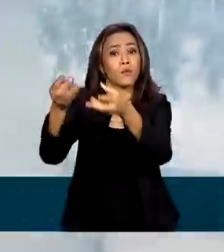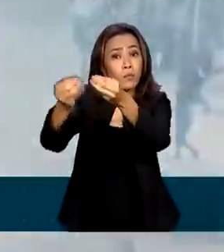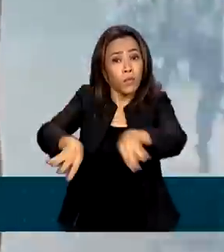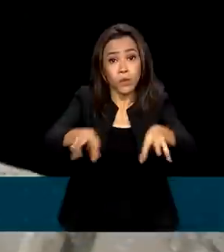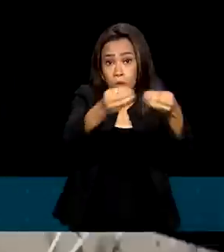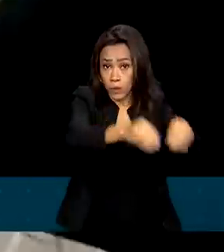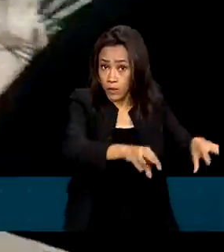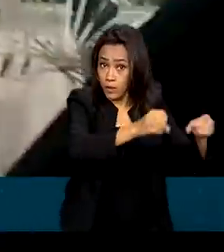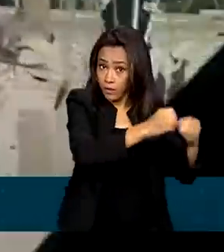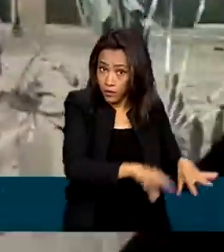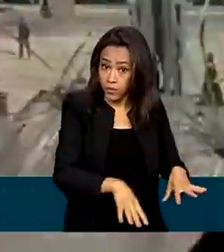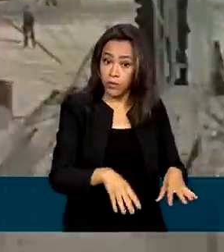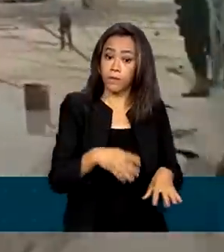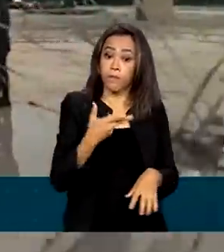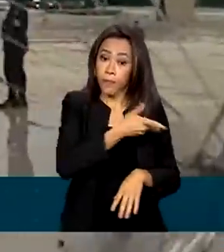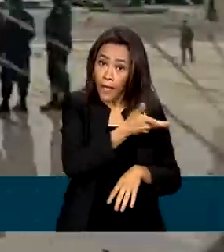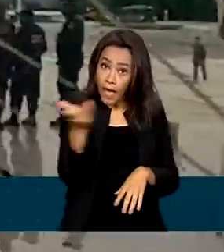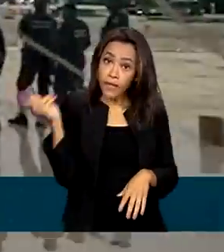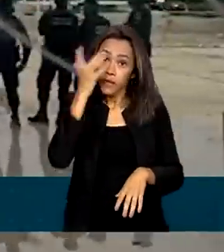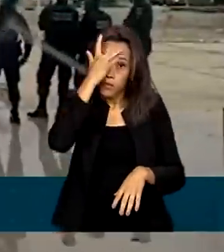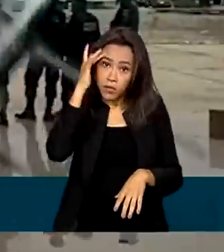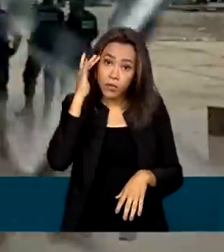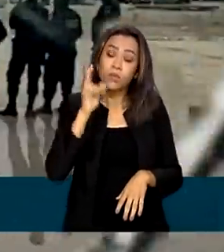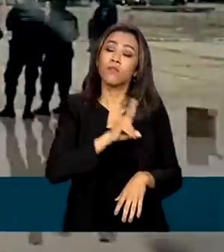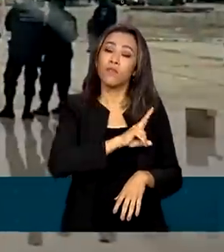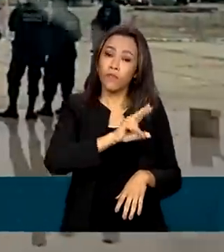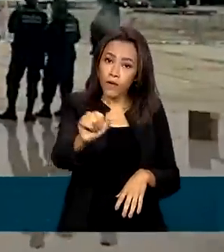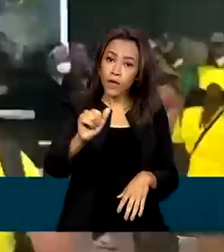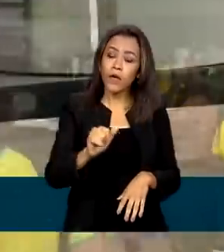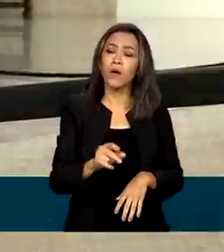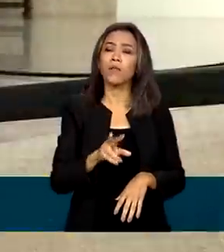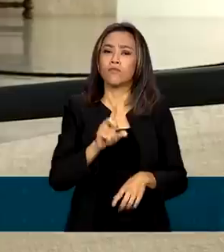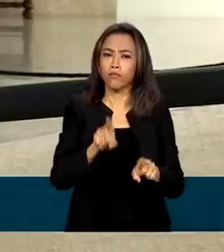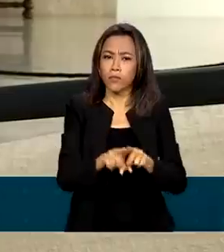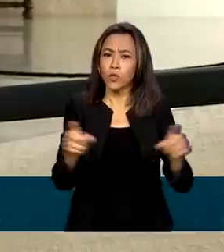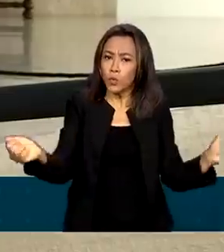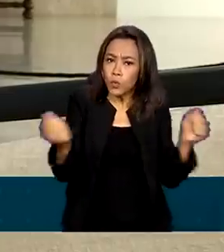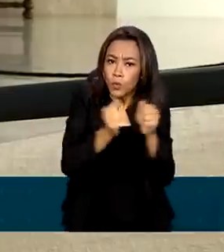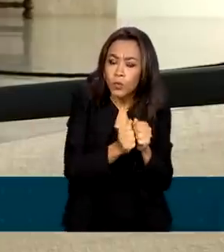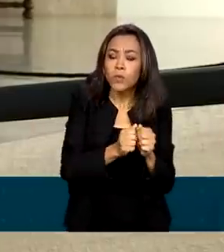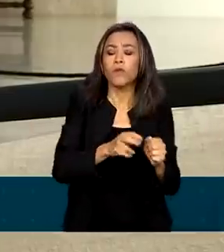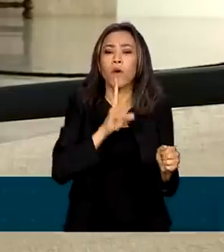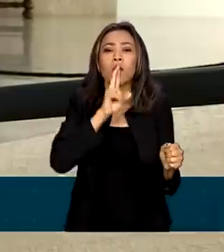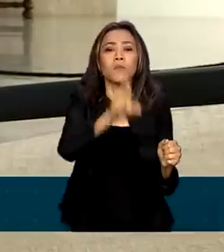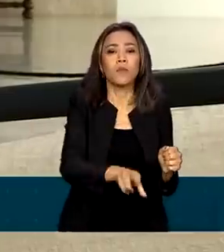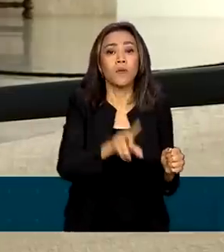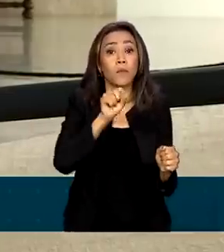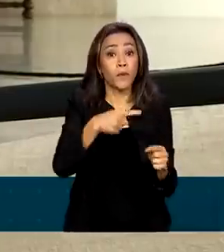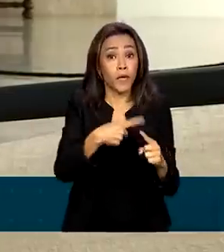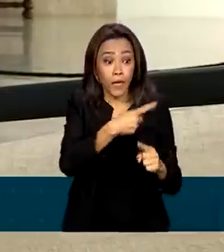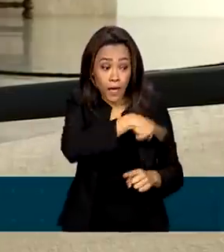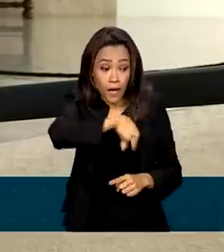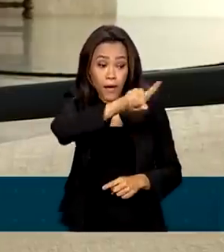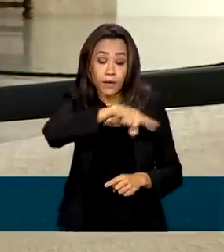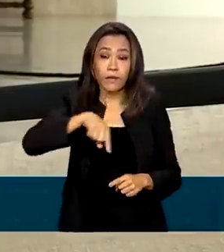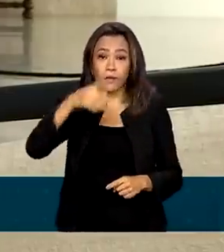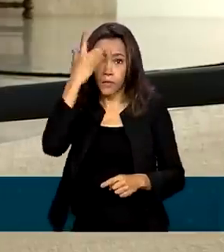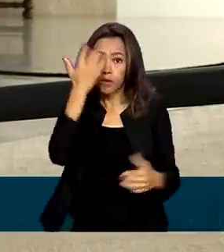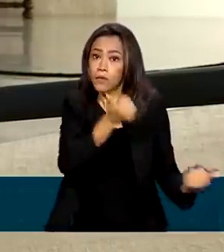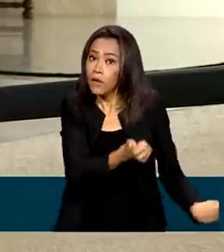entendimento é que esses envolvidos devem responder solidariamente com os depredadores, já que contribuíram para